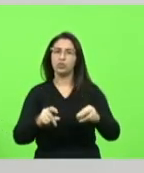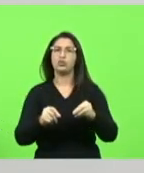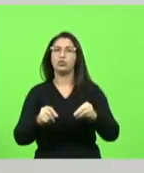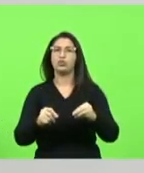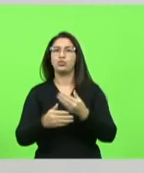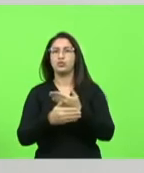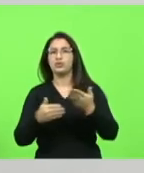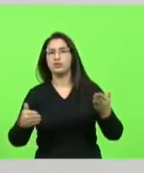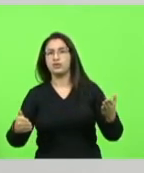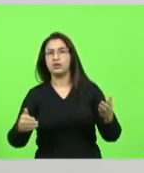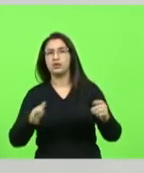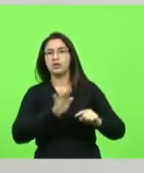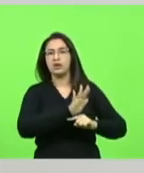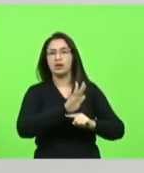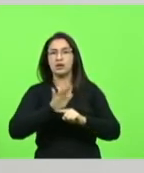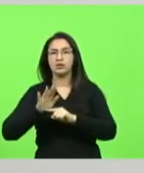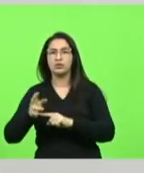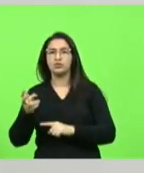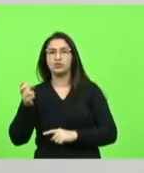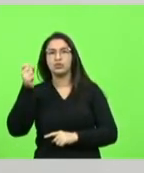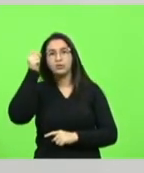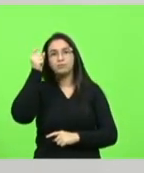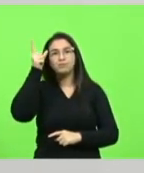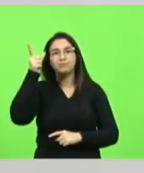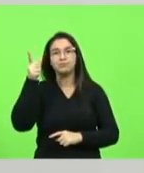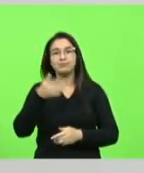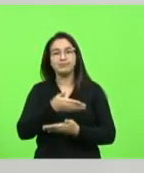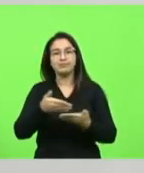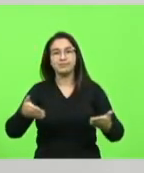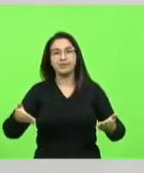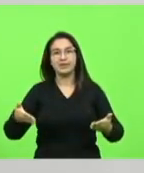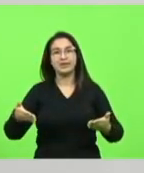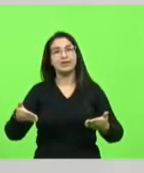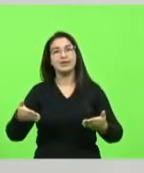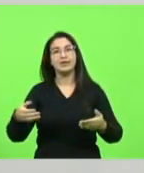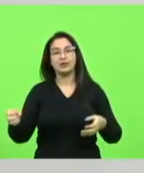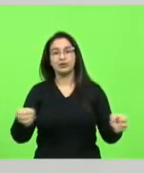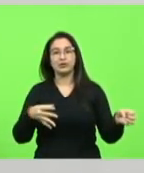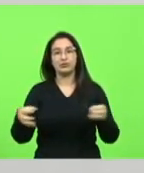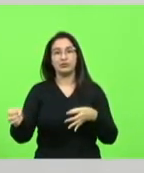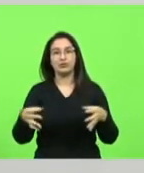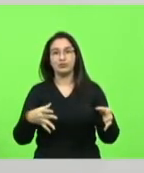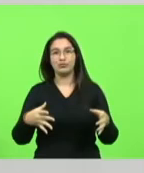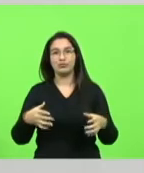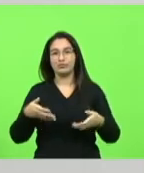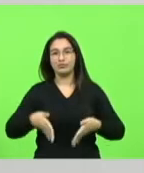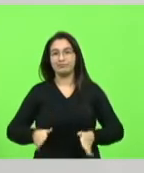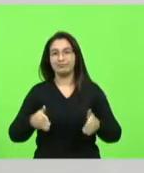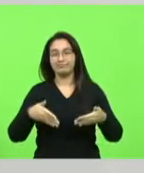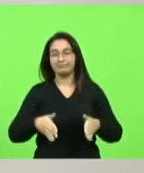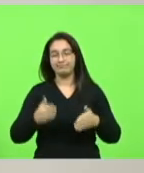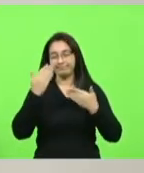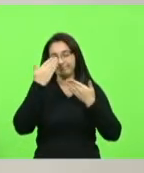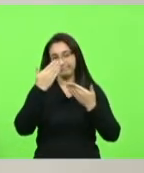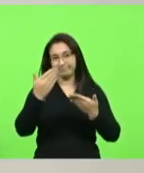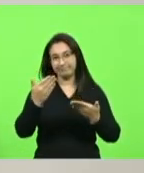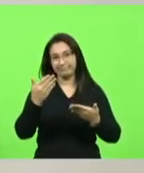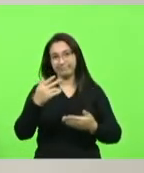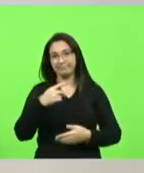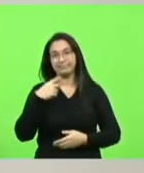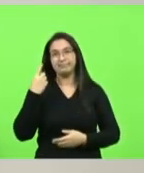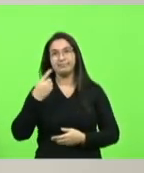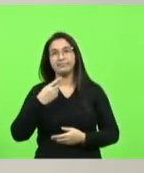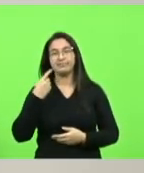levar o conhecimento principalmente para as novas gerações seria senhor presidente muito obrigado obrigado deputado